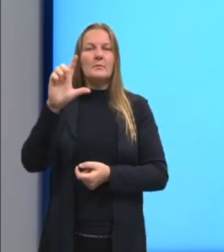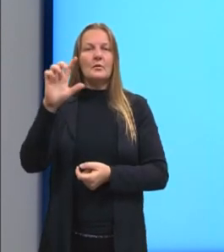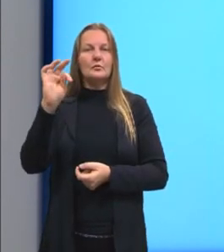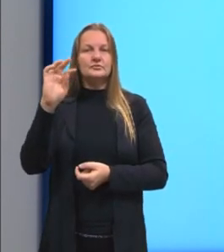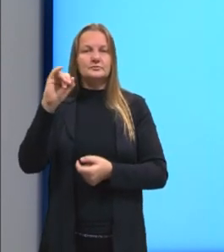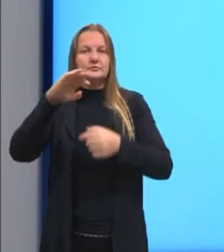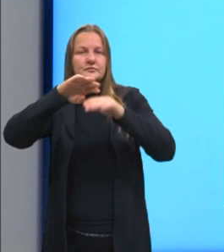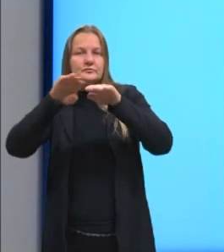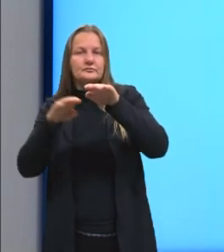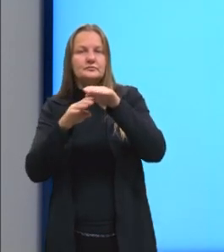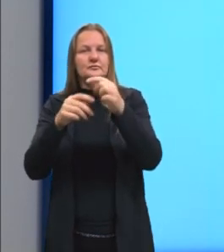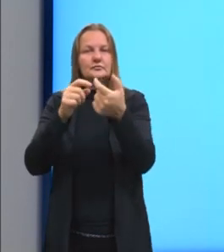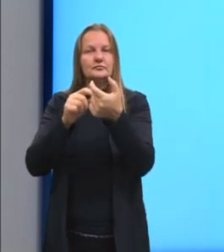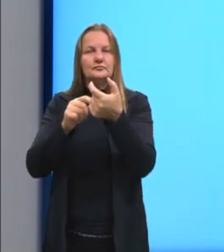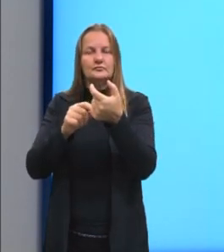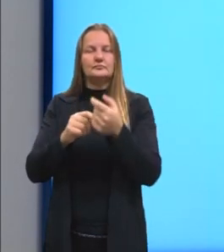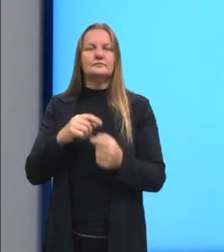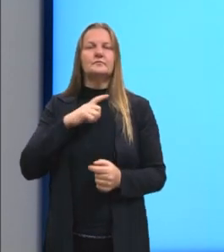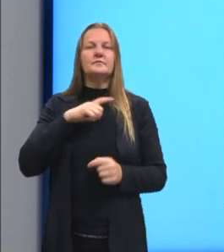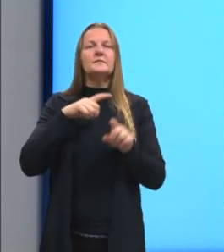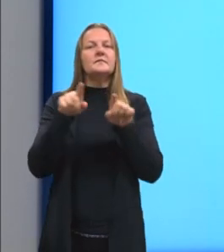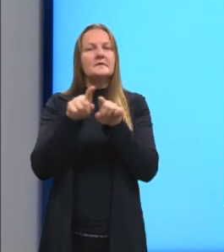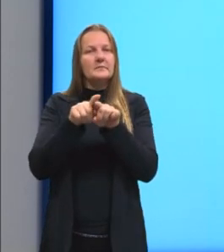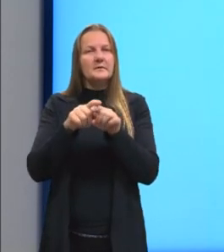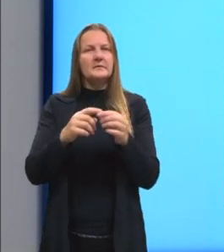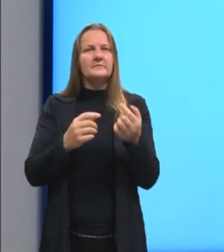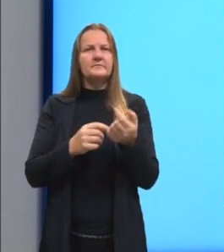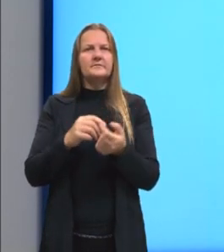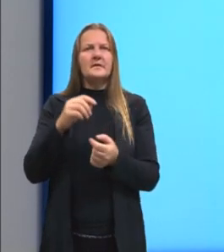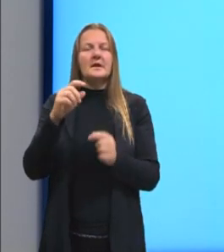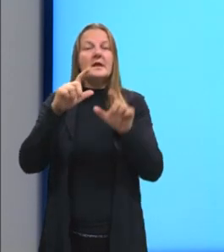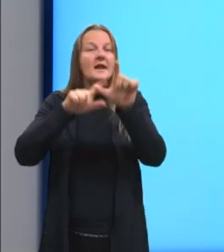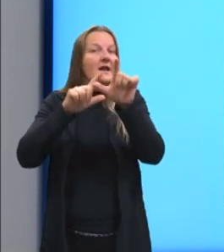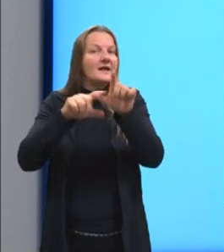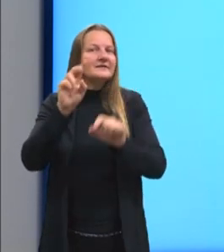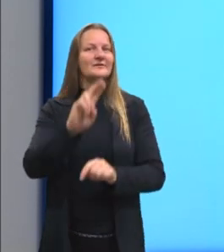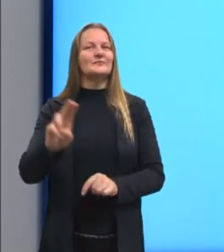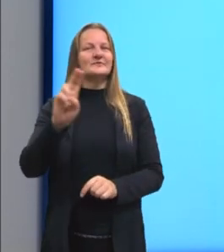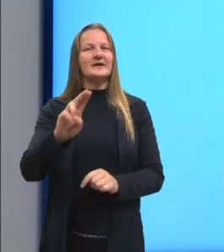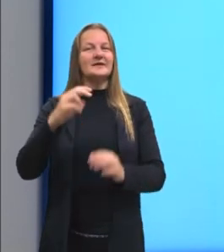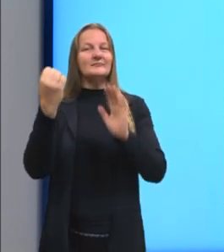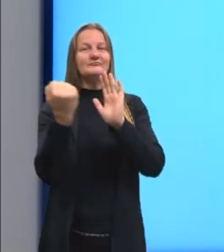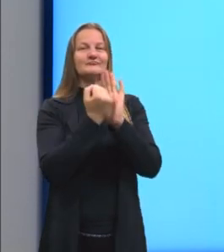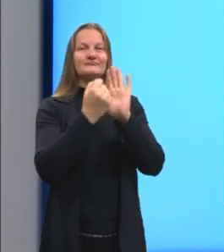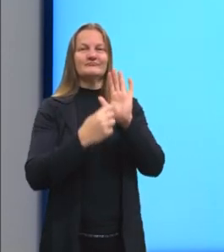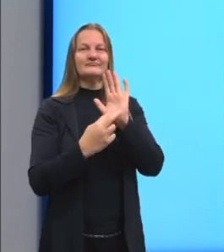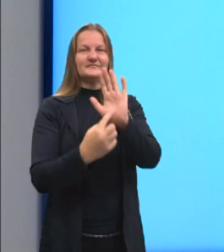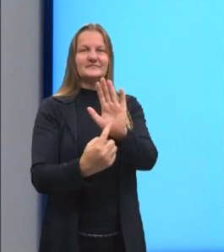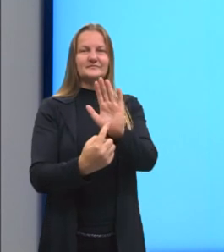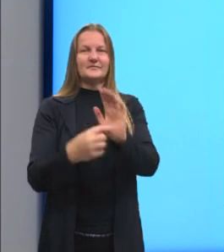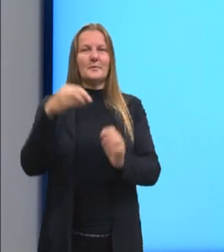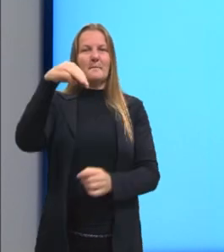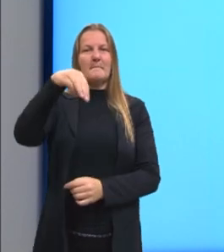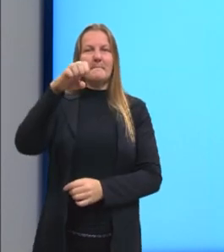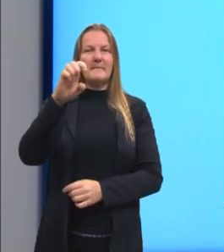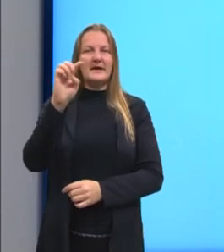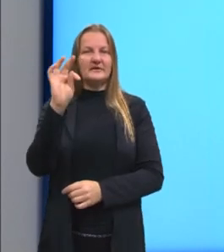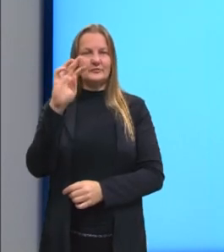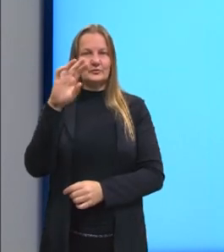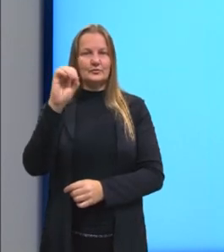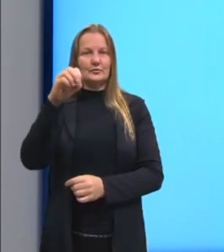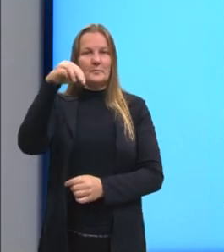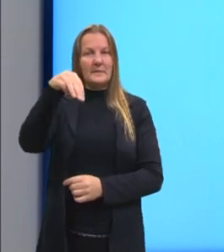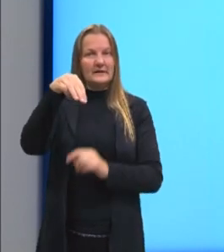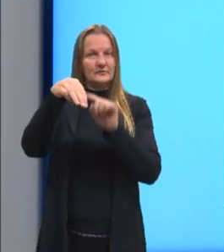submúltiplos. E vimos um pouco dessas letrinhas que aparecem antes do metro, quando é múltiplo e